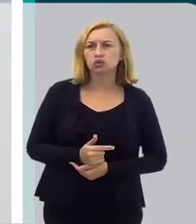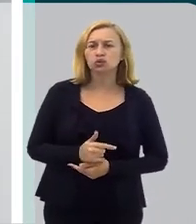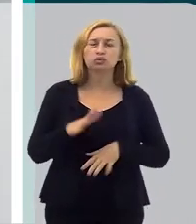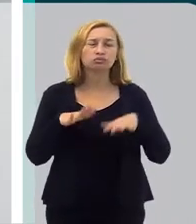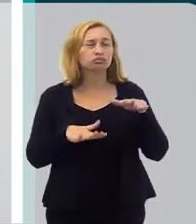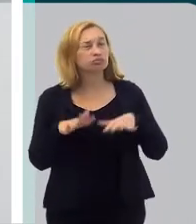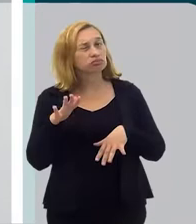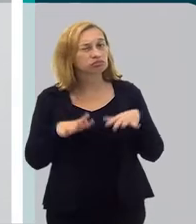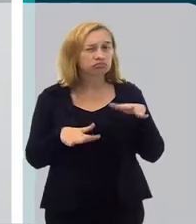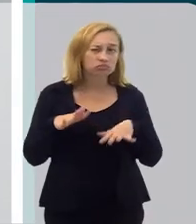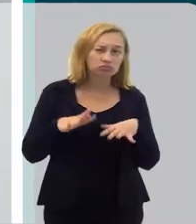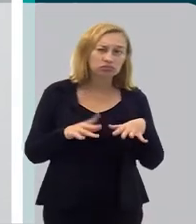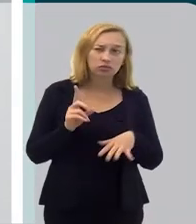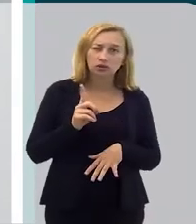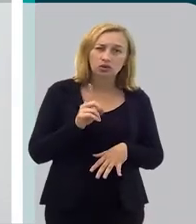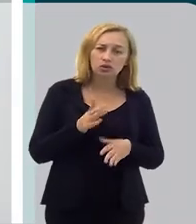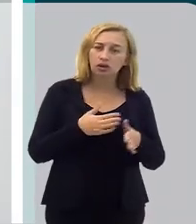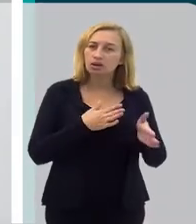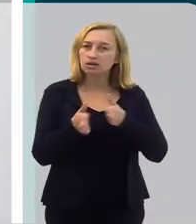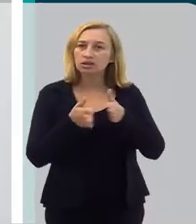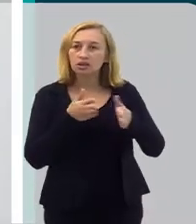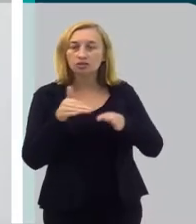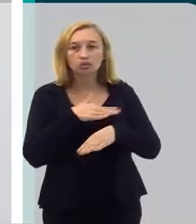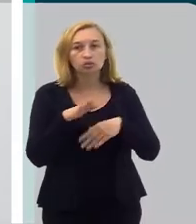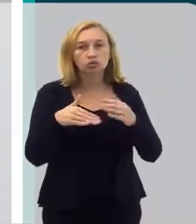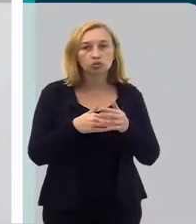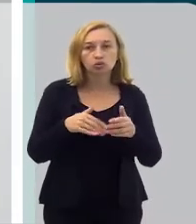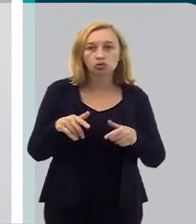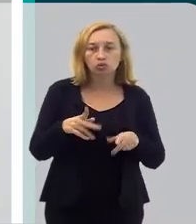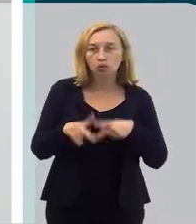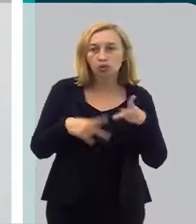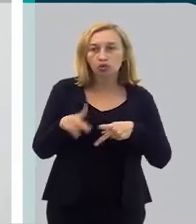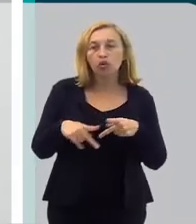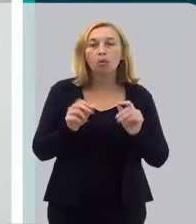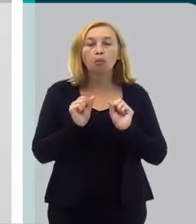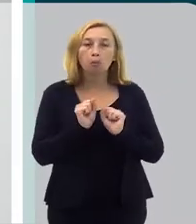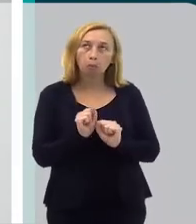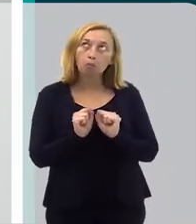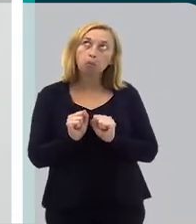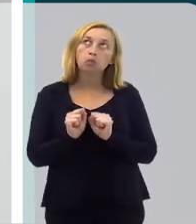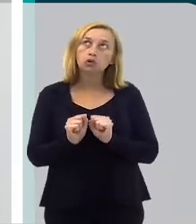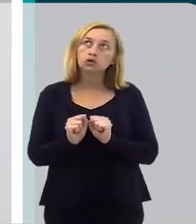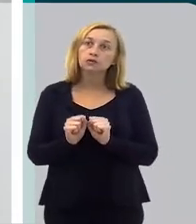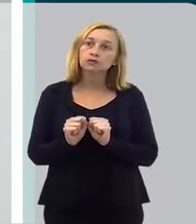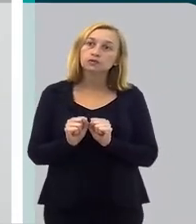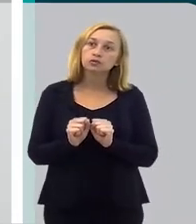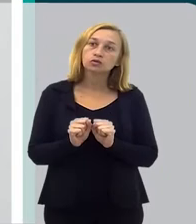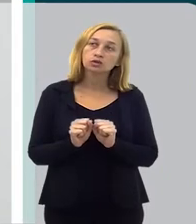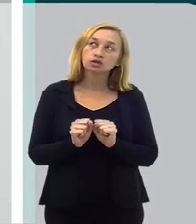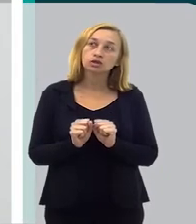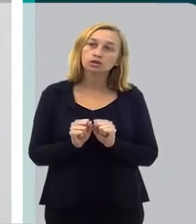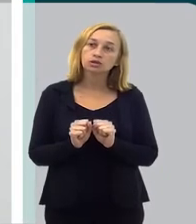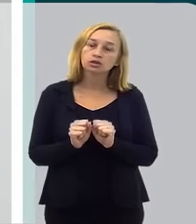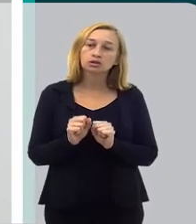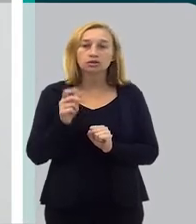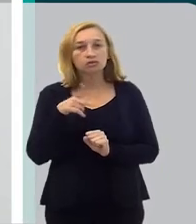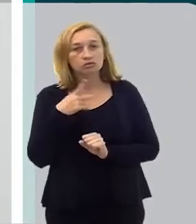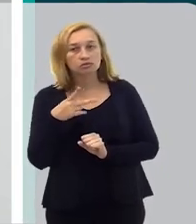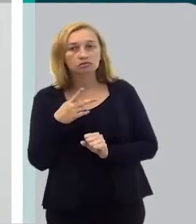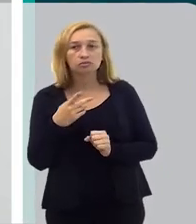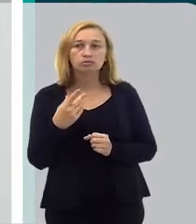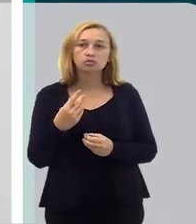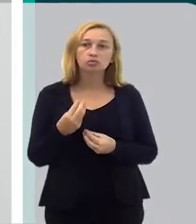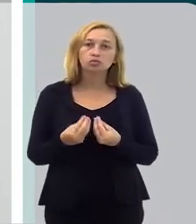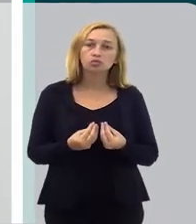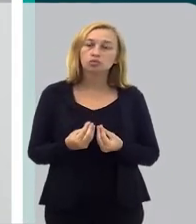às vezes não é acessível para toda a população, a gente pode trazer esse elemento